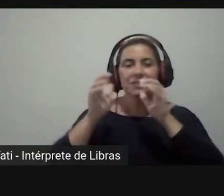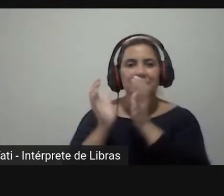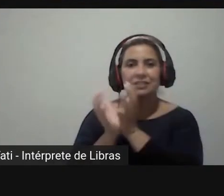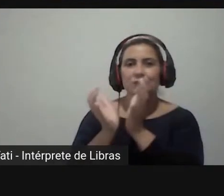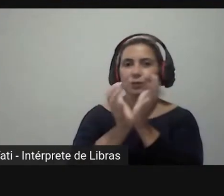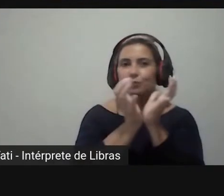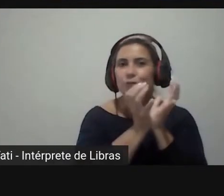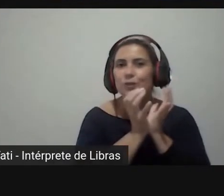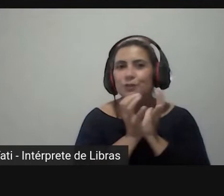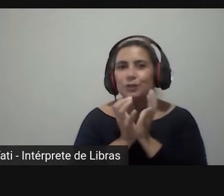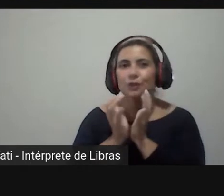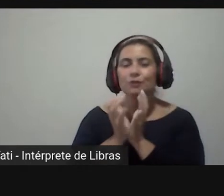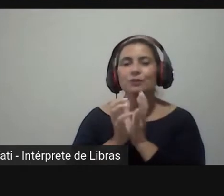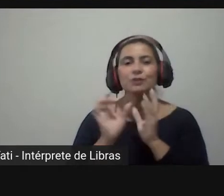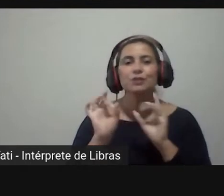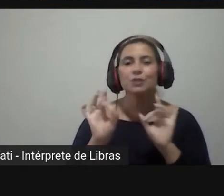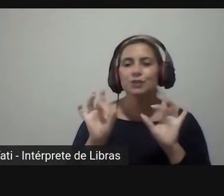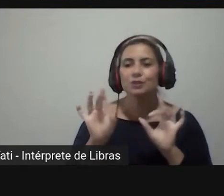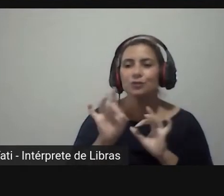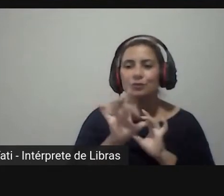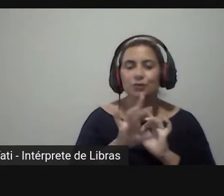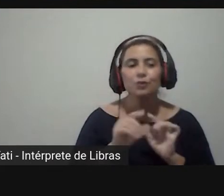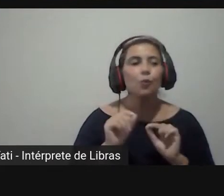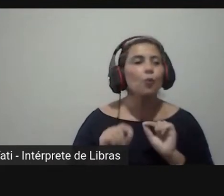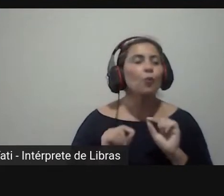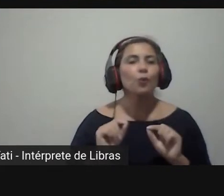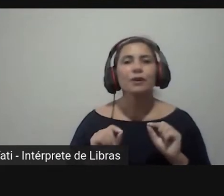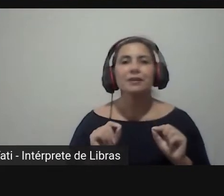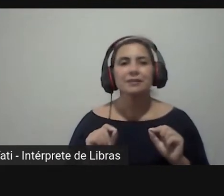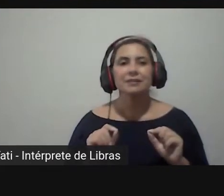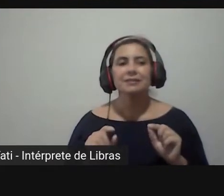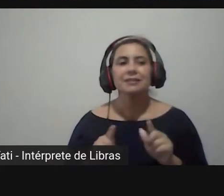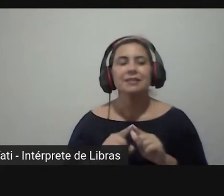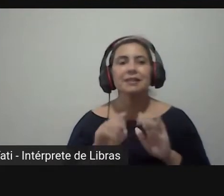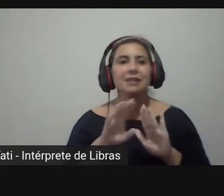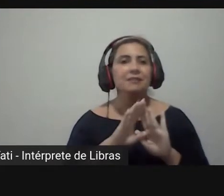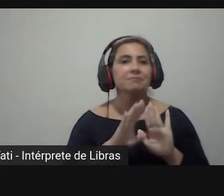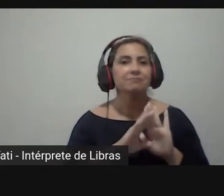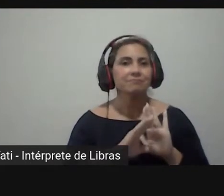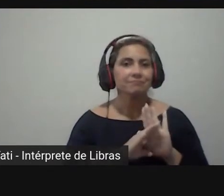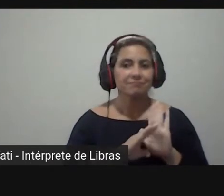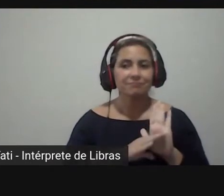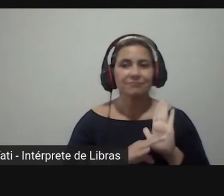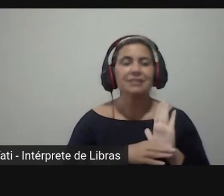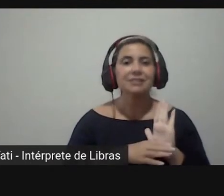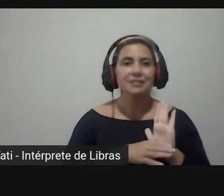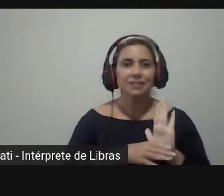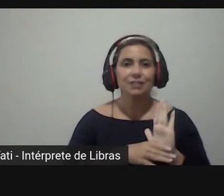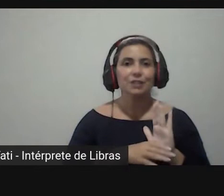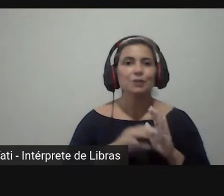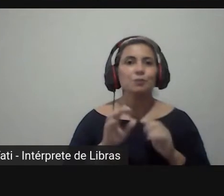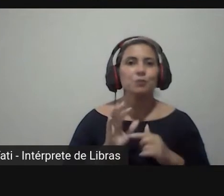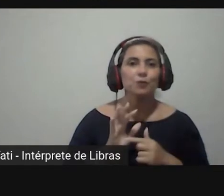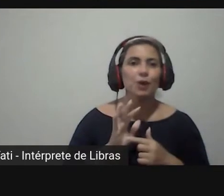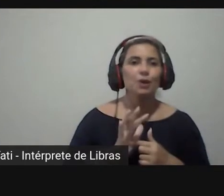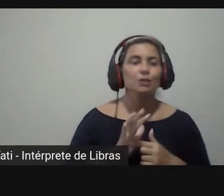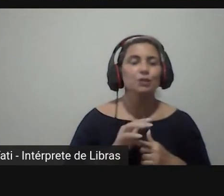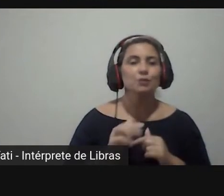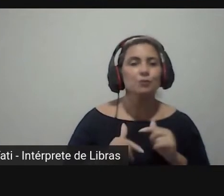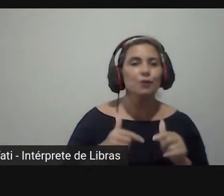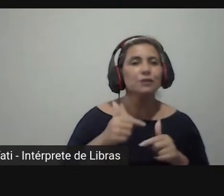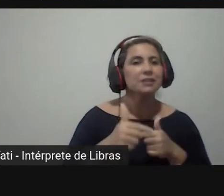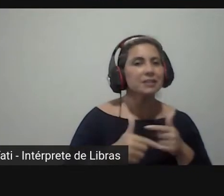avaliação individual que é que são requisitos para que esse modelo de trabalho seja